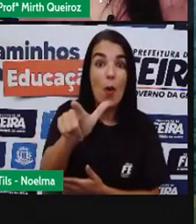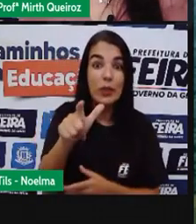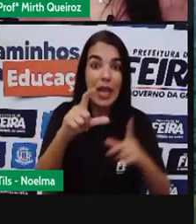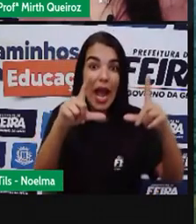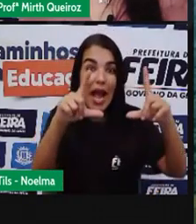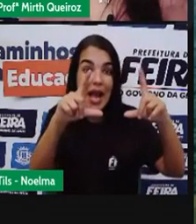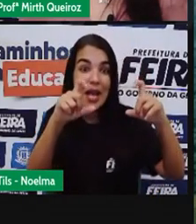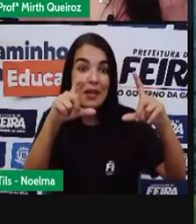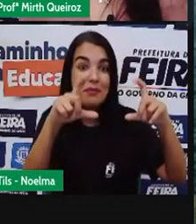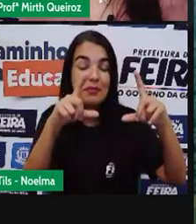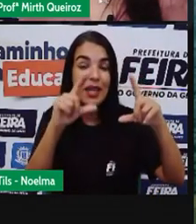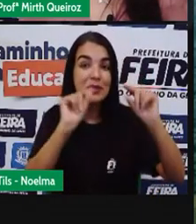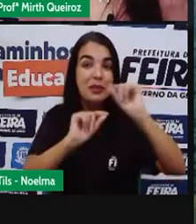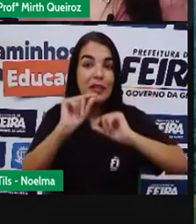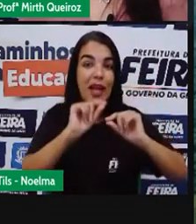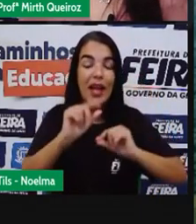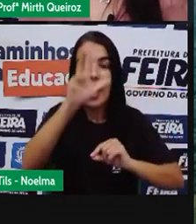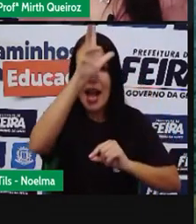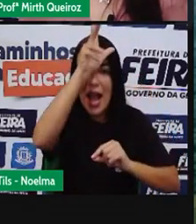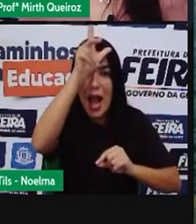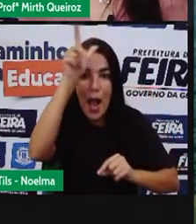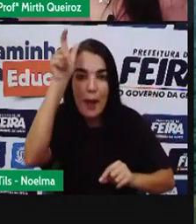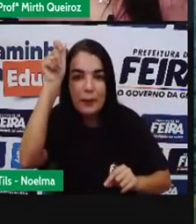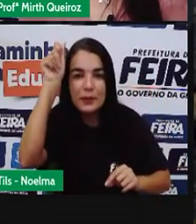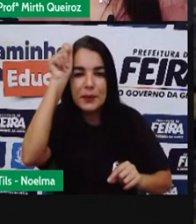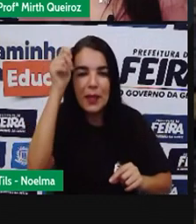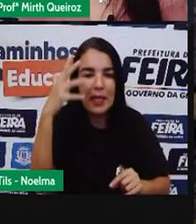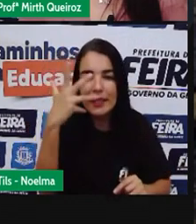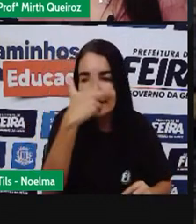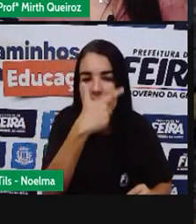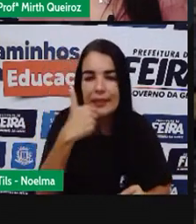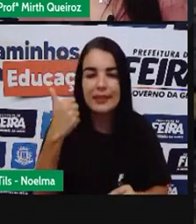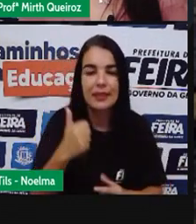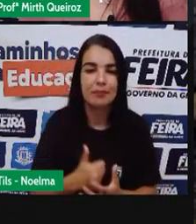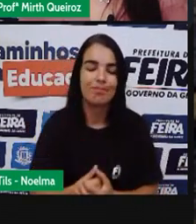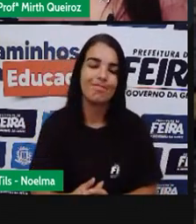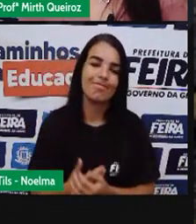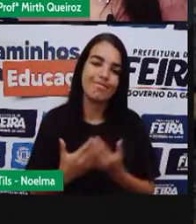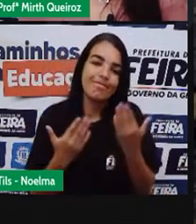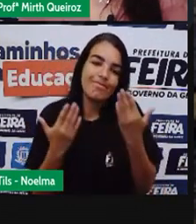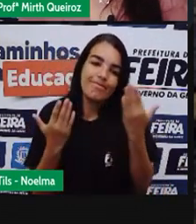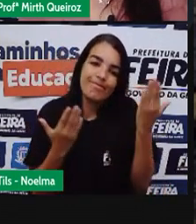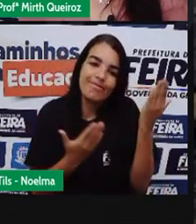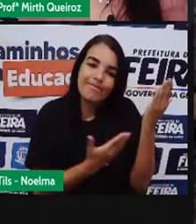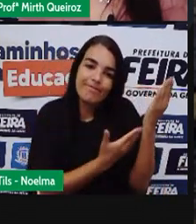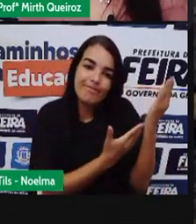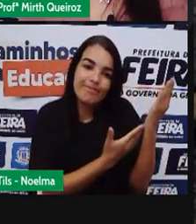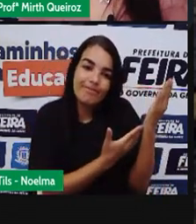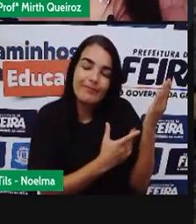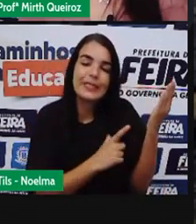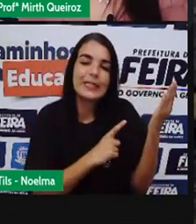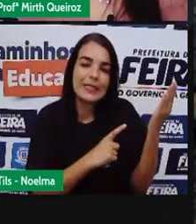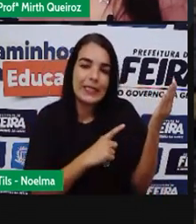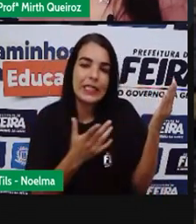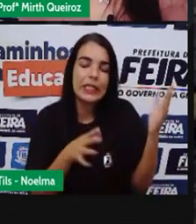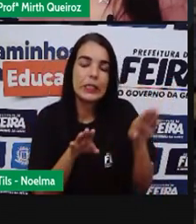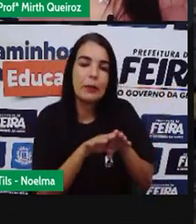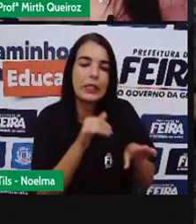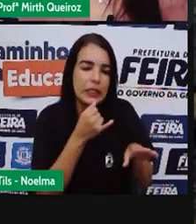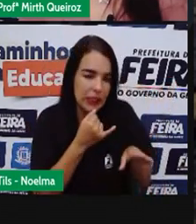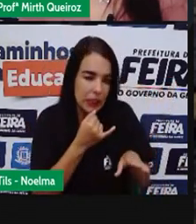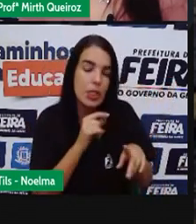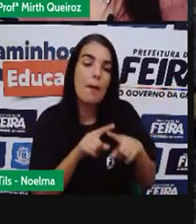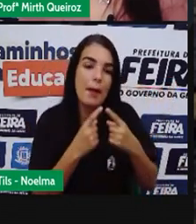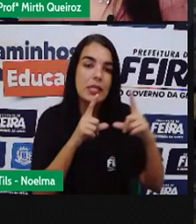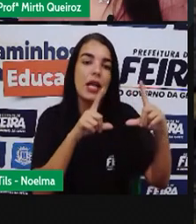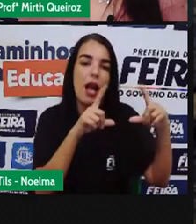fotografia Que representa A floresta Amazônica Mais uma vez Uma fotografia Que representa